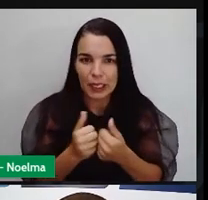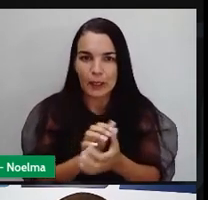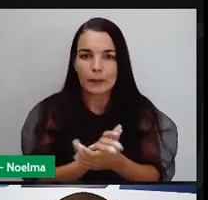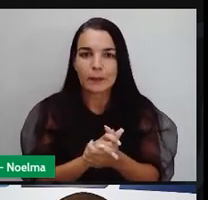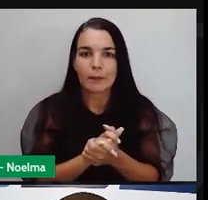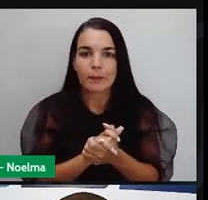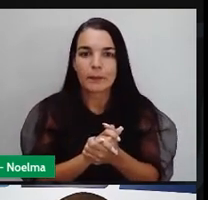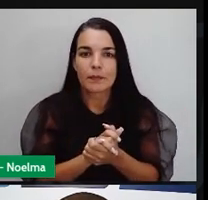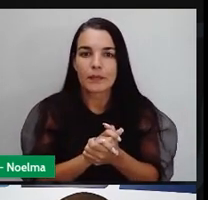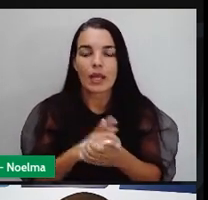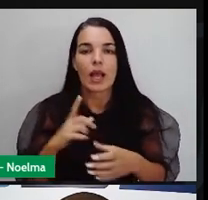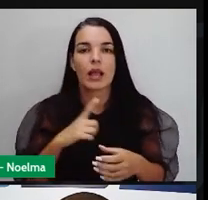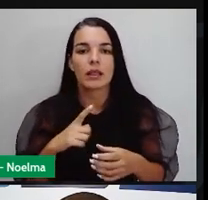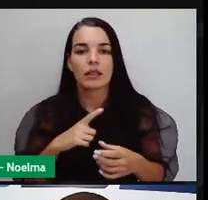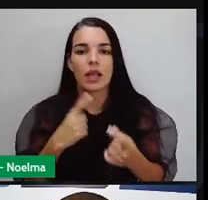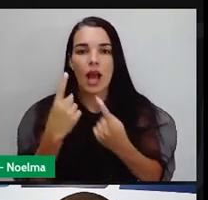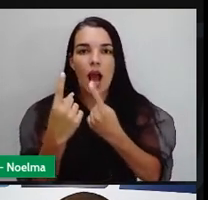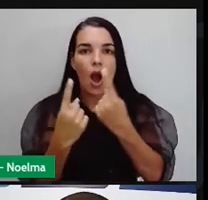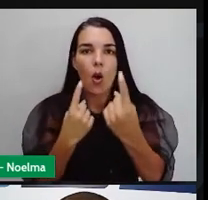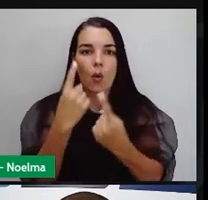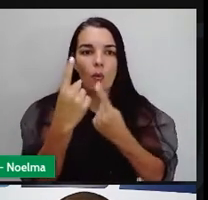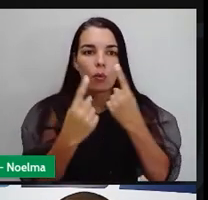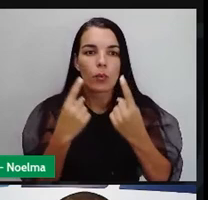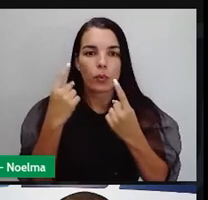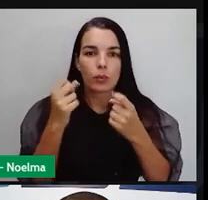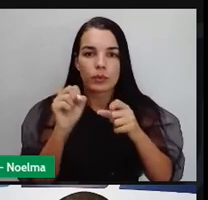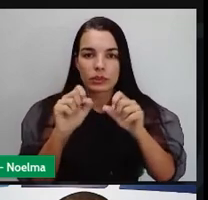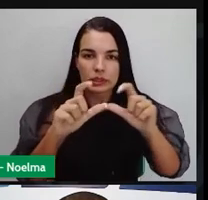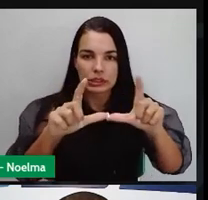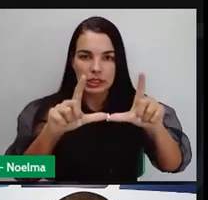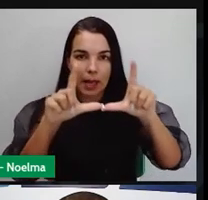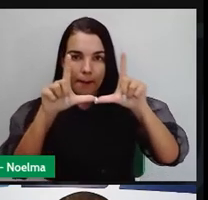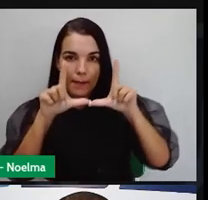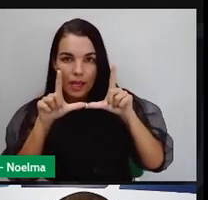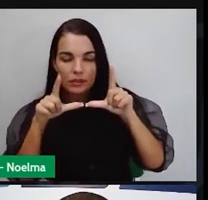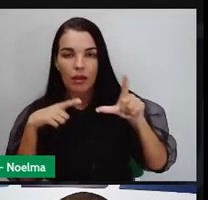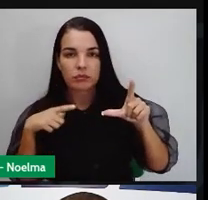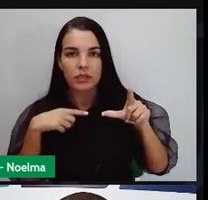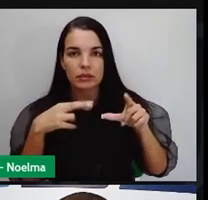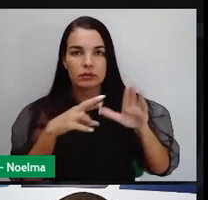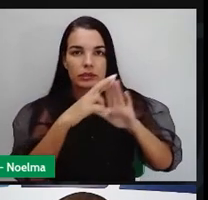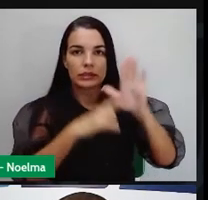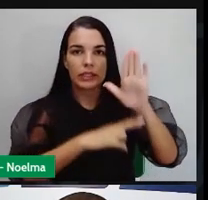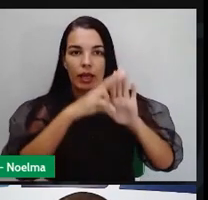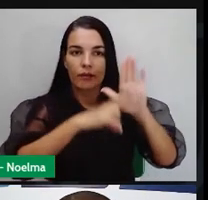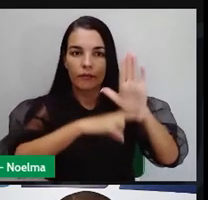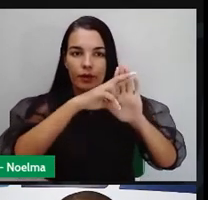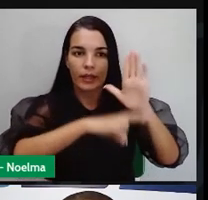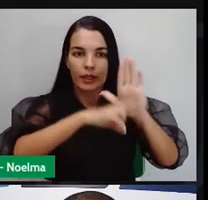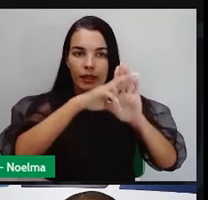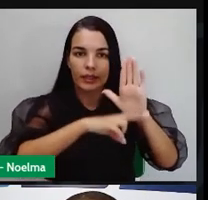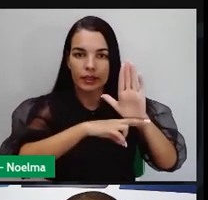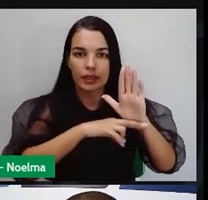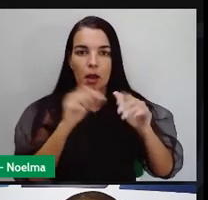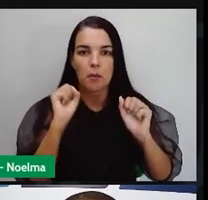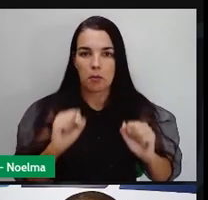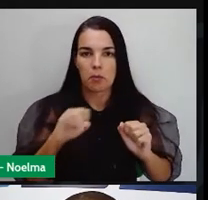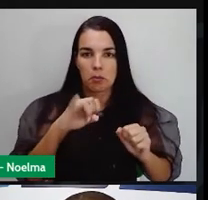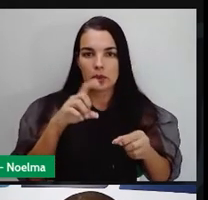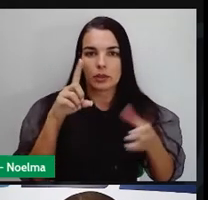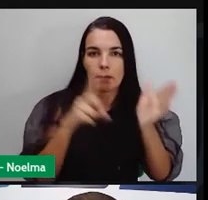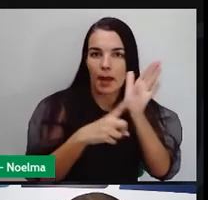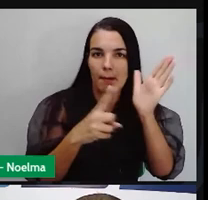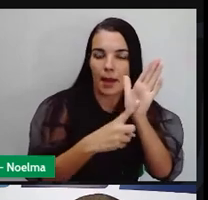Tem algumas imagens que eu usei. Estão aqui os créditos. É só clicar, quem quiser